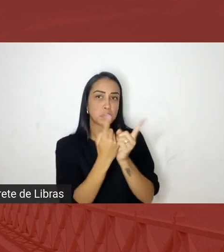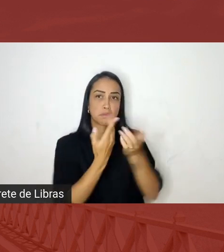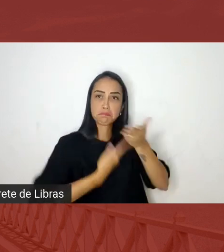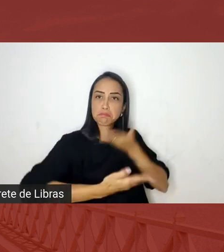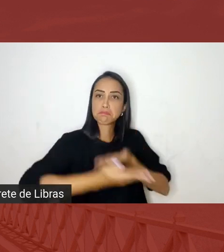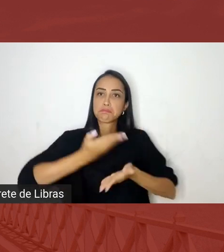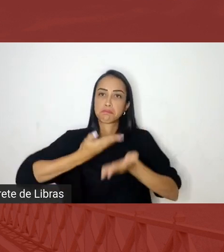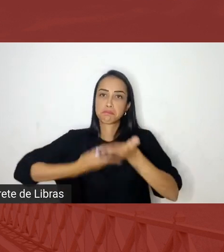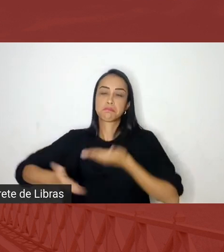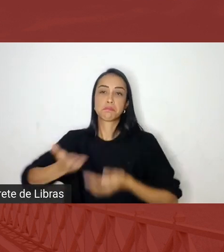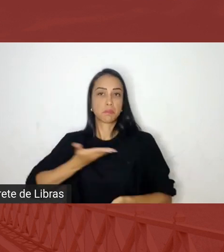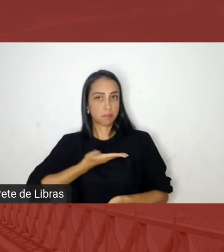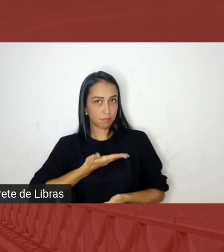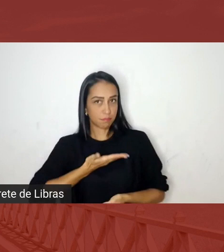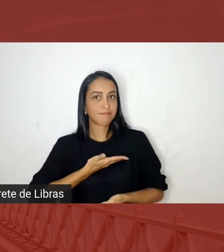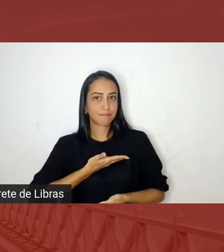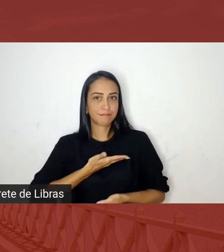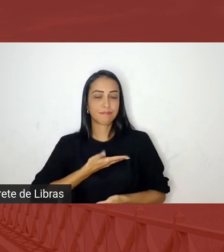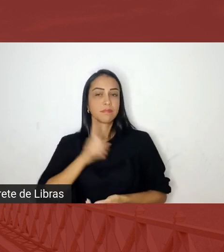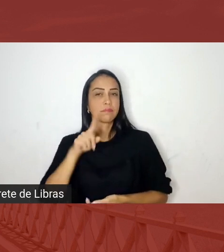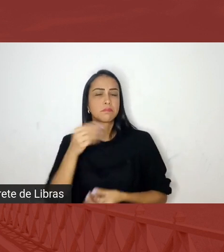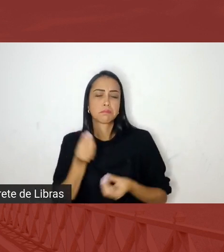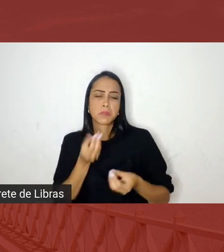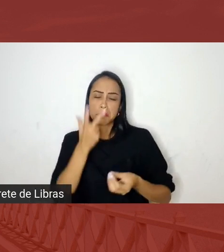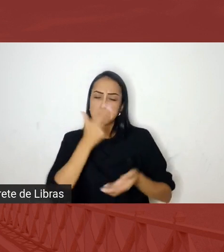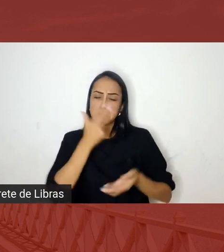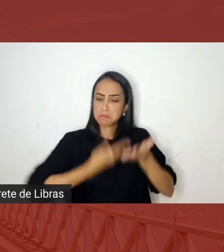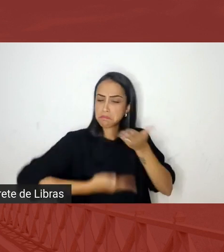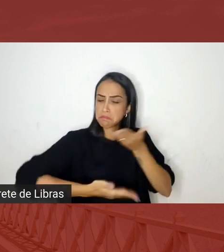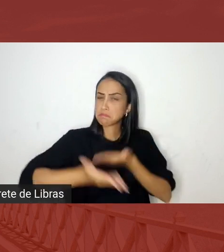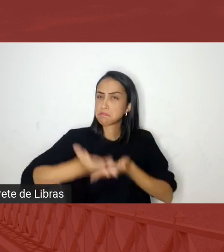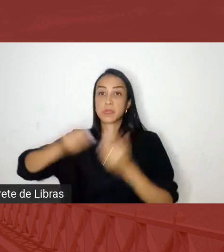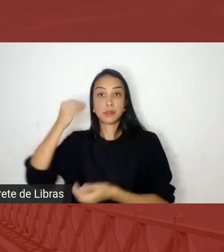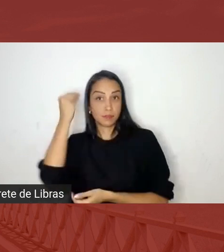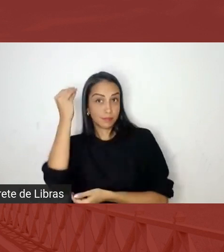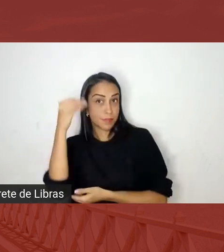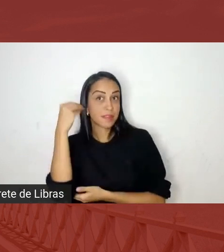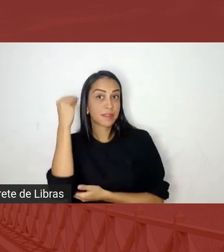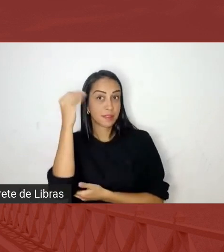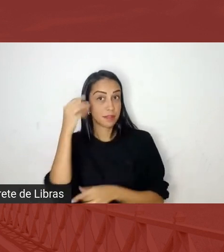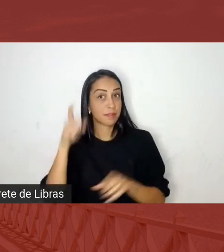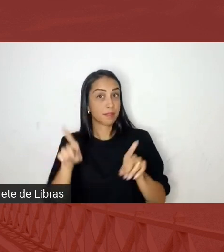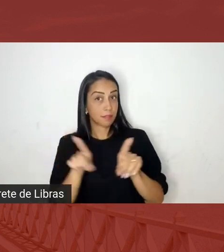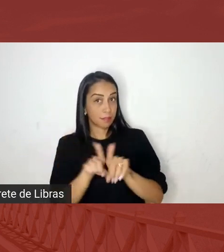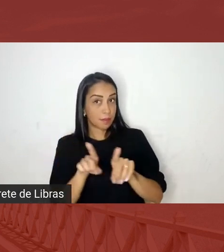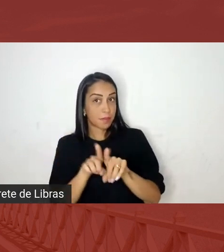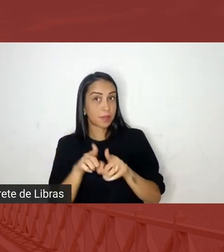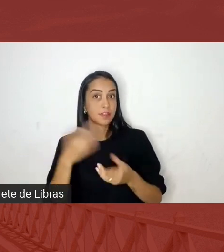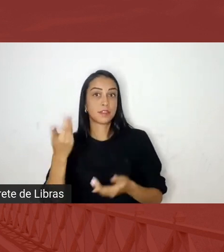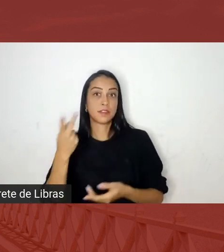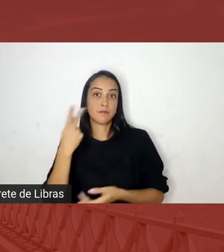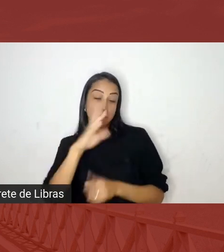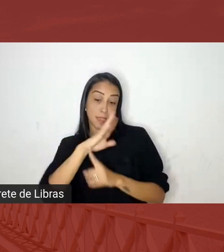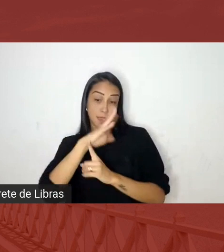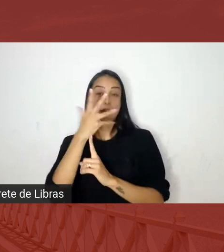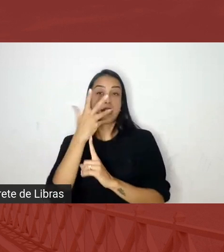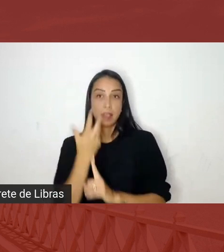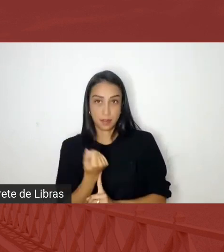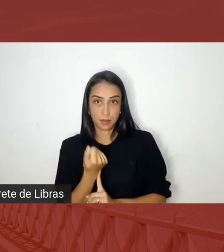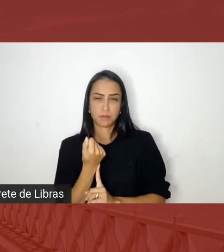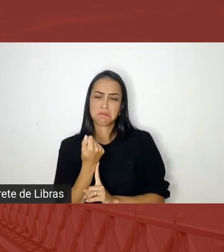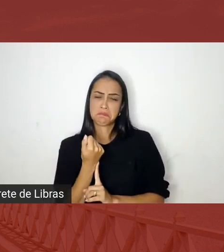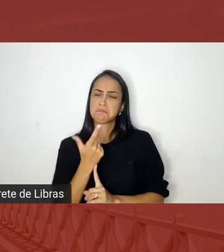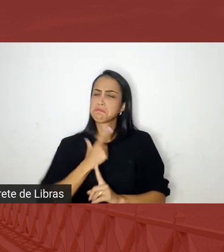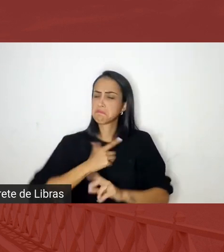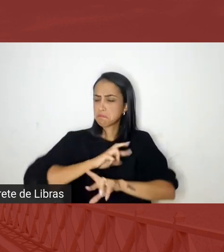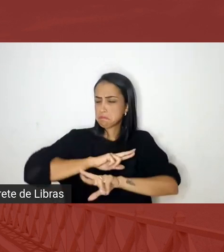partilhando suas experiências partilham também seus dons sua arte quantos sarais eu